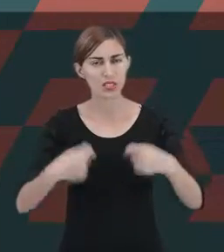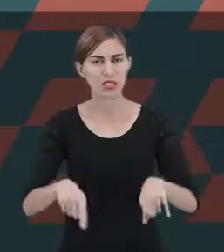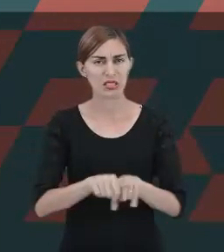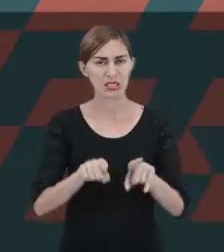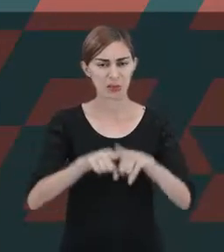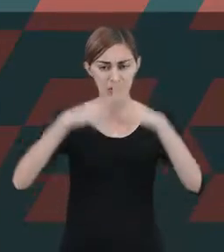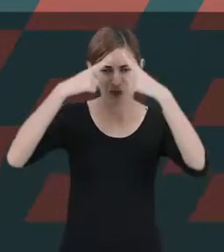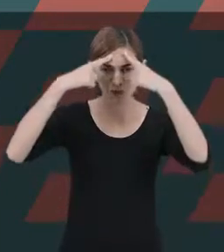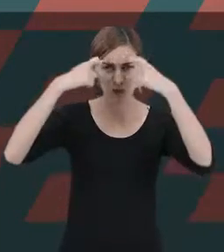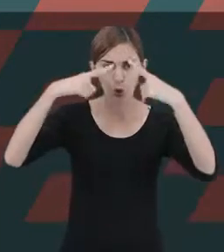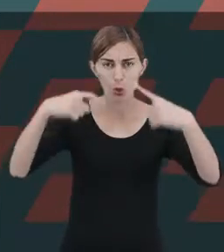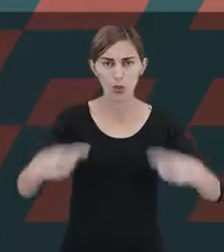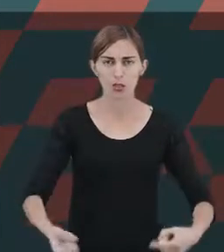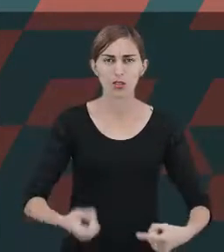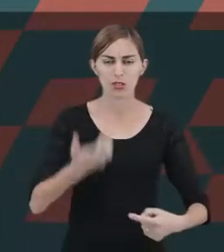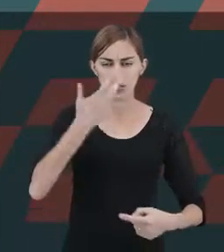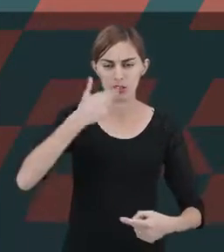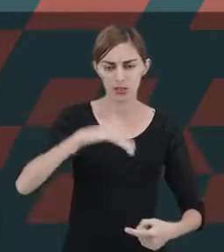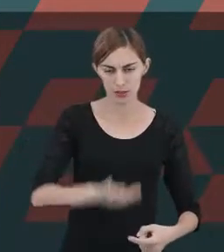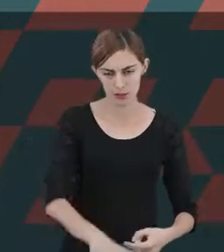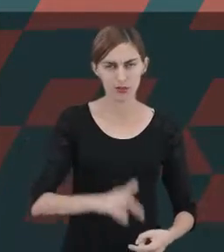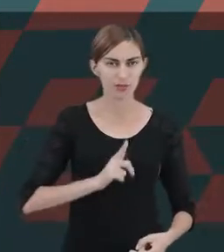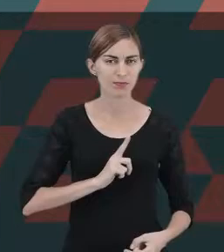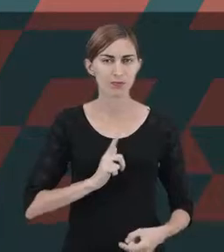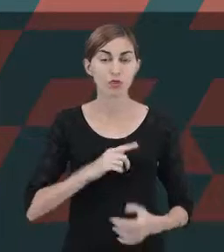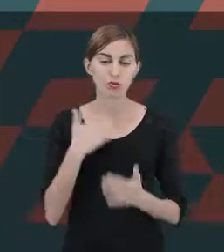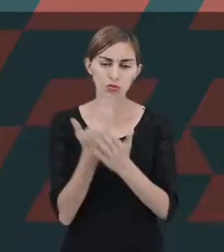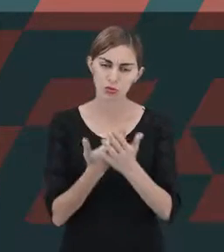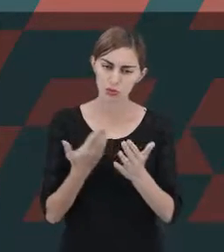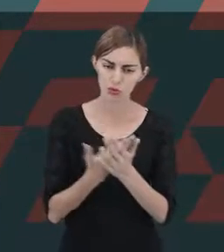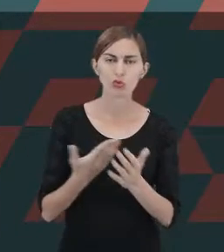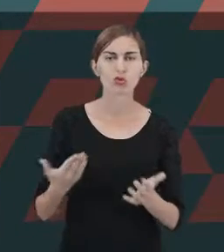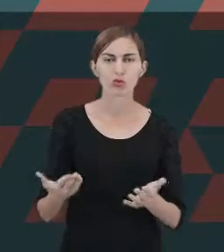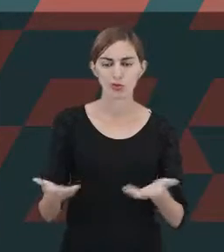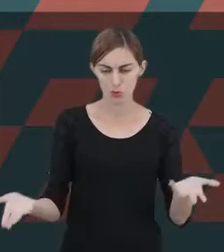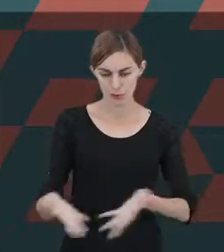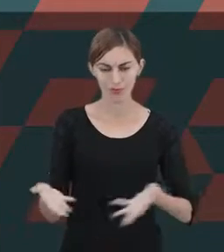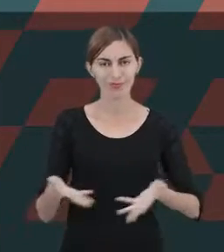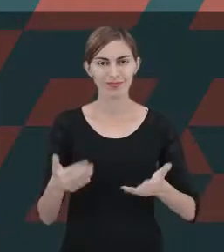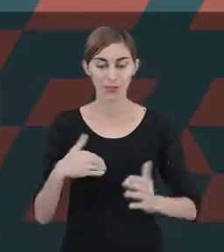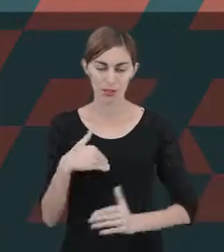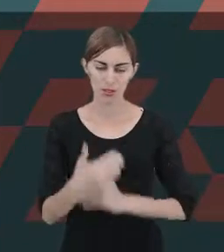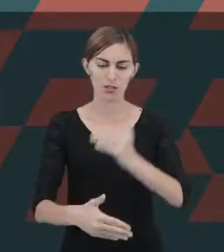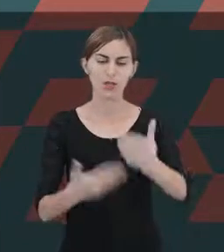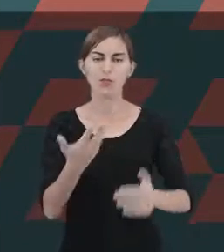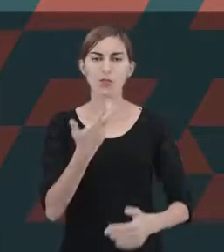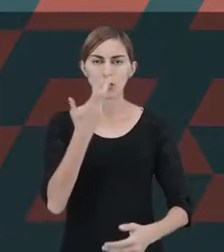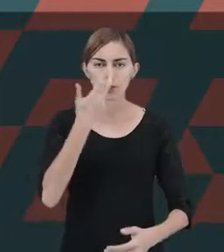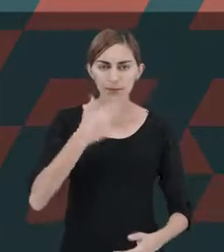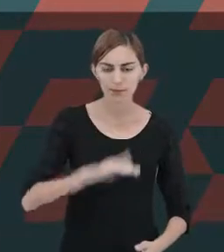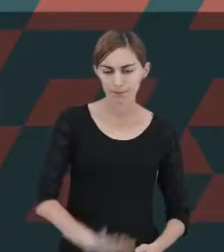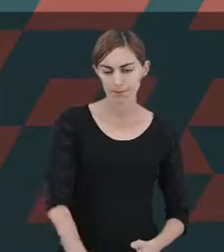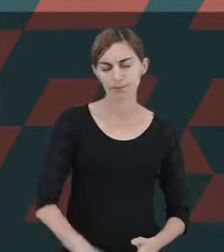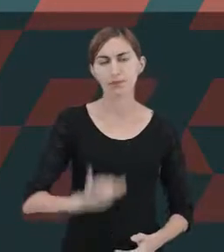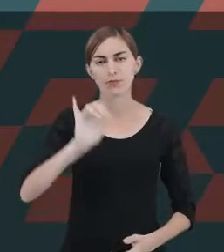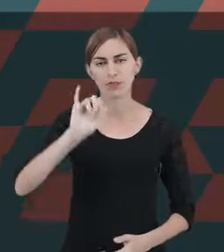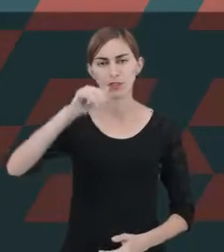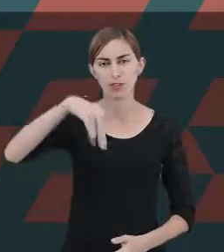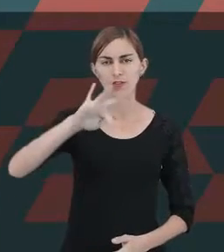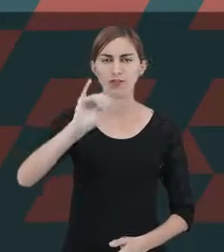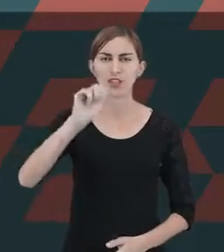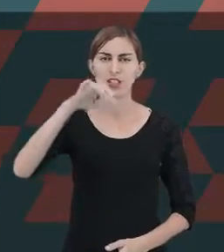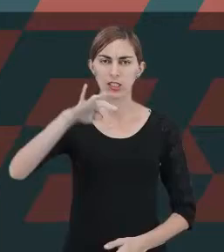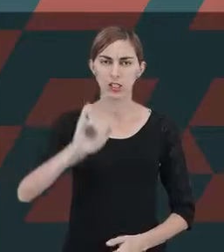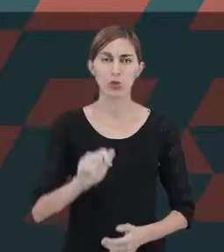a criança sofria, os estudos contemporâneos do desenvolvimento infantil. A principal delas, nós